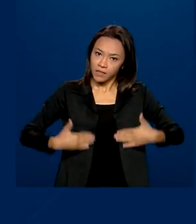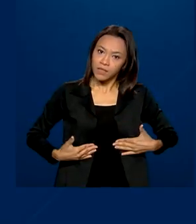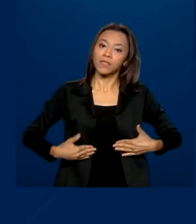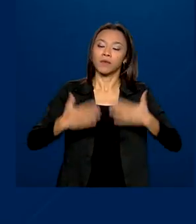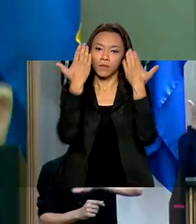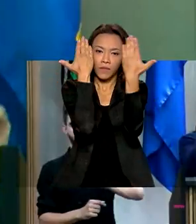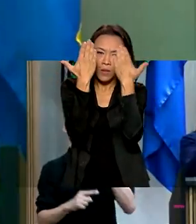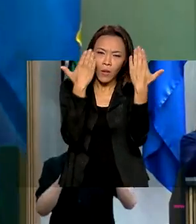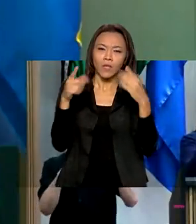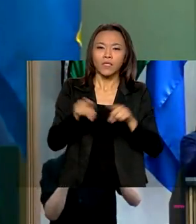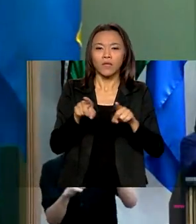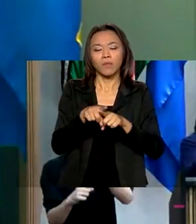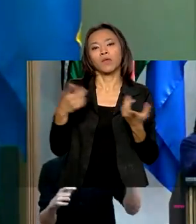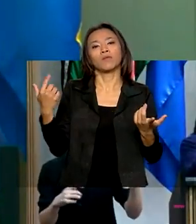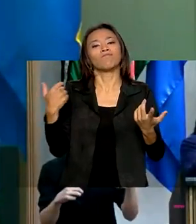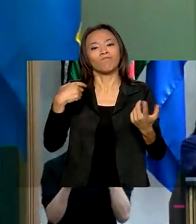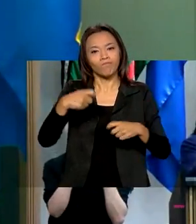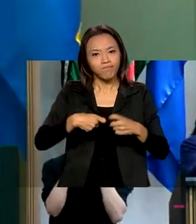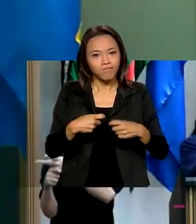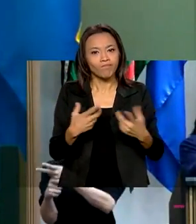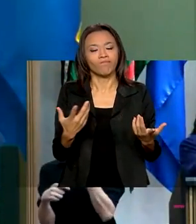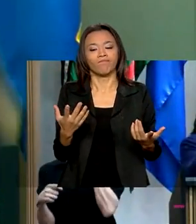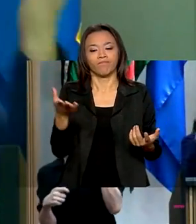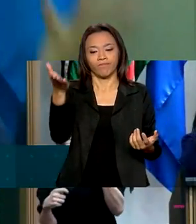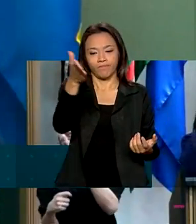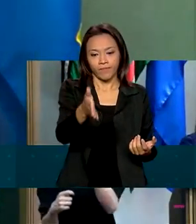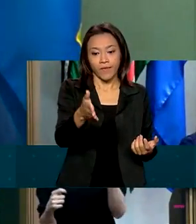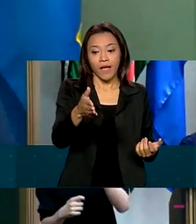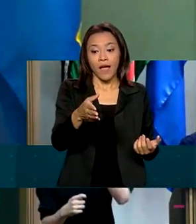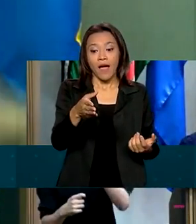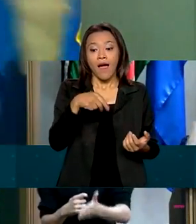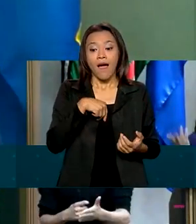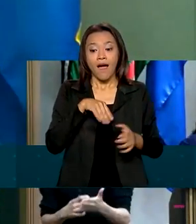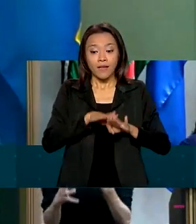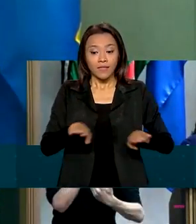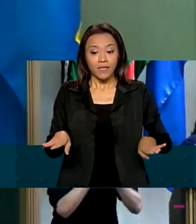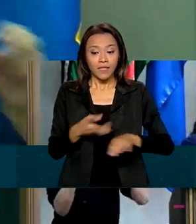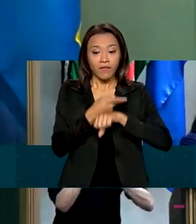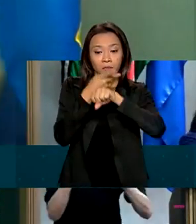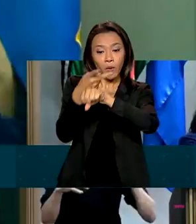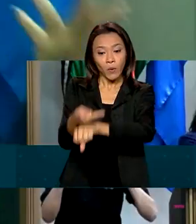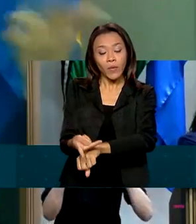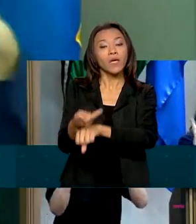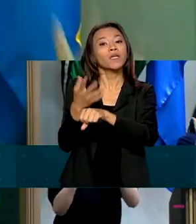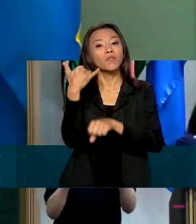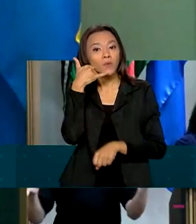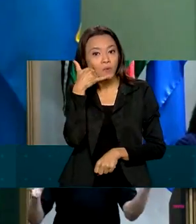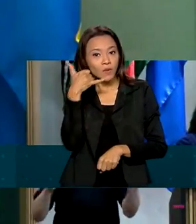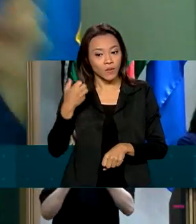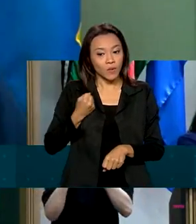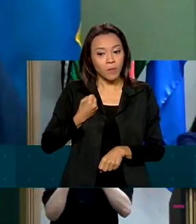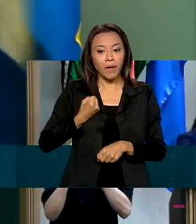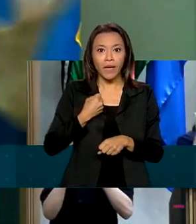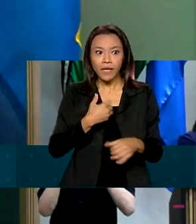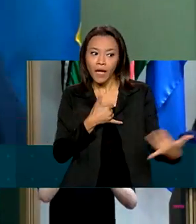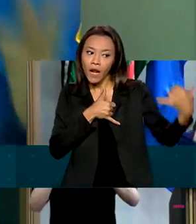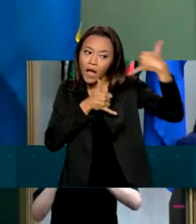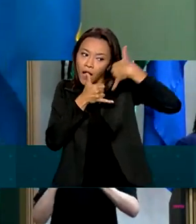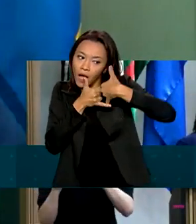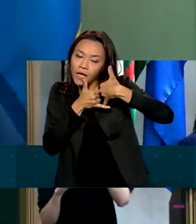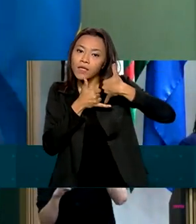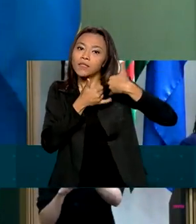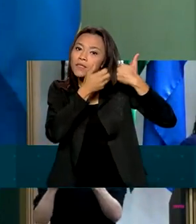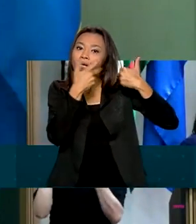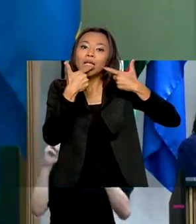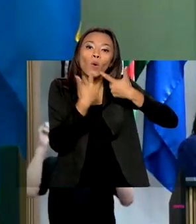e sexuais. As crianças já estavam procurando o DISC-SEI, então a gente tinha que ter um instrumento extraordinário para que ela falasse com a gente o instrumento